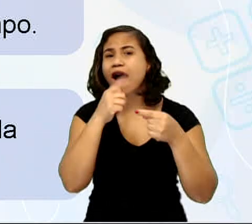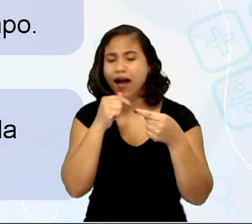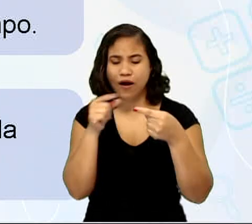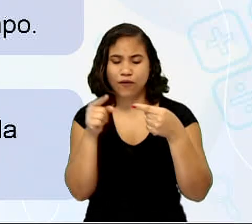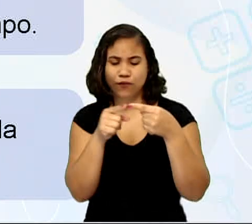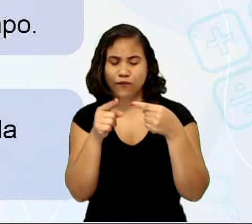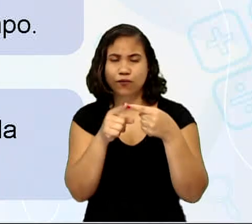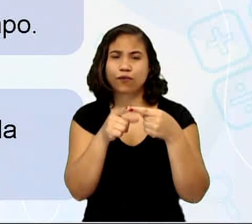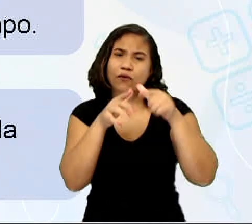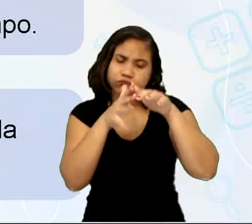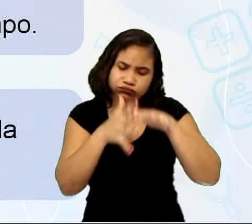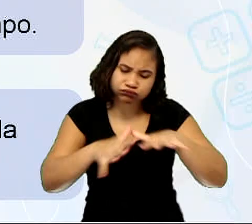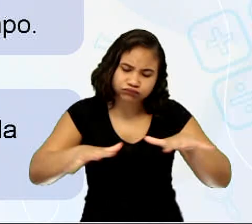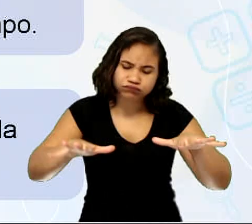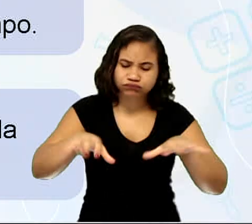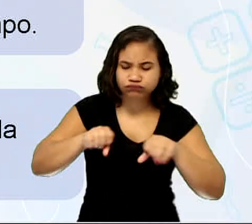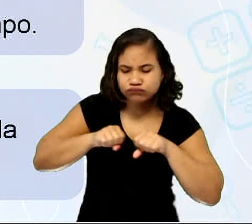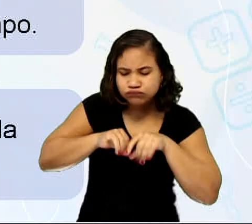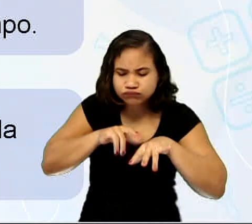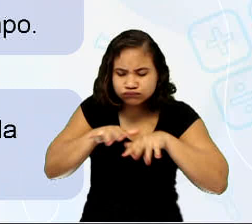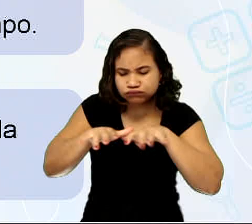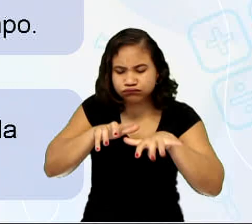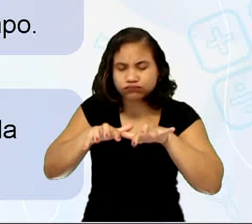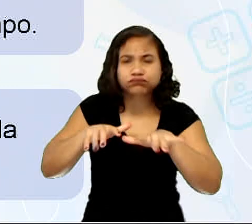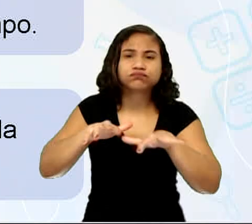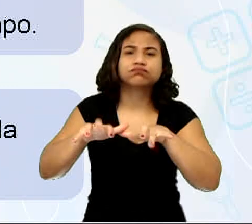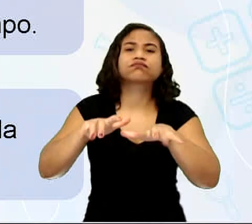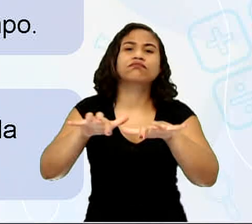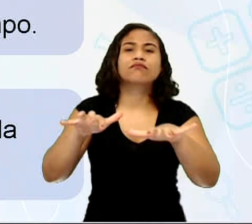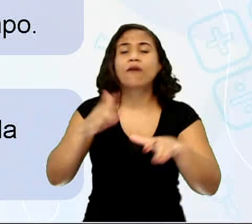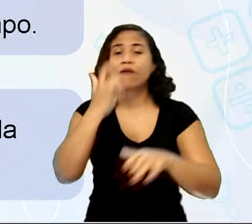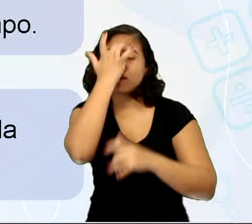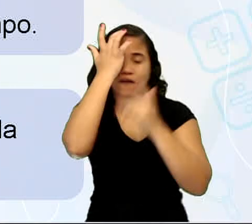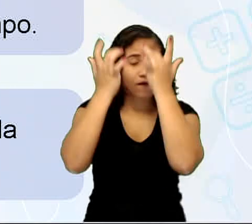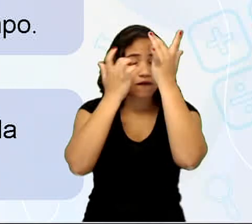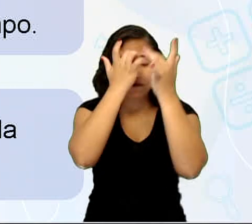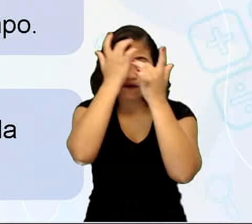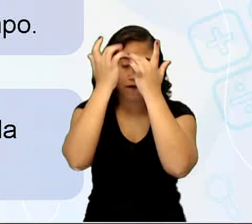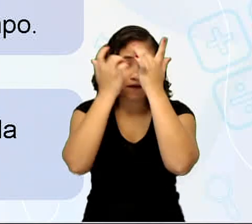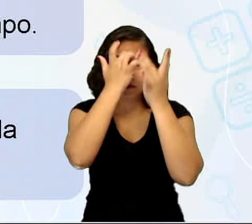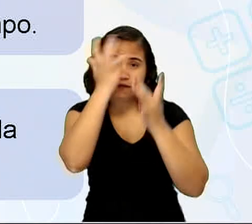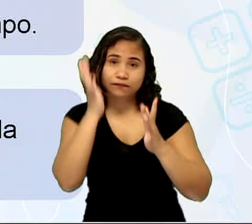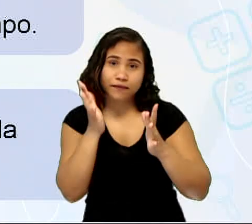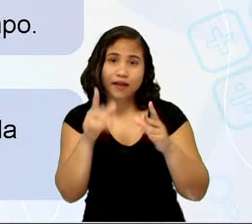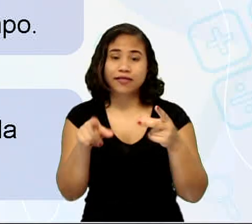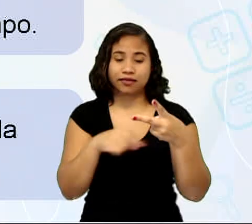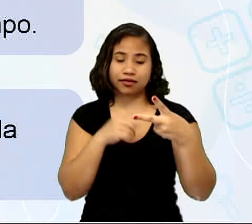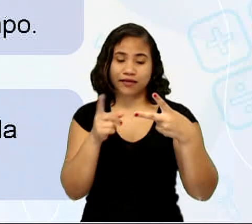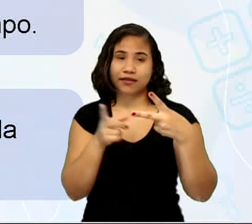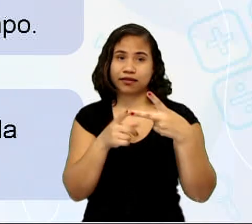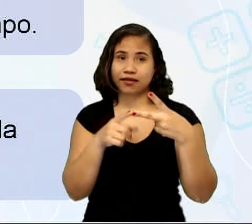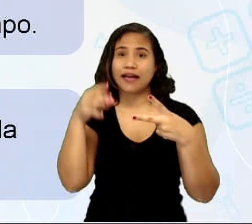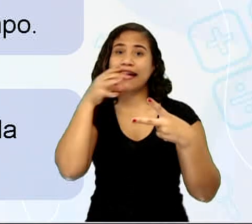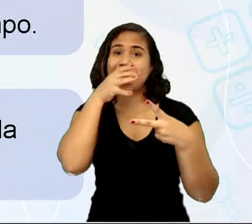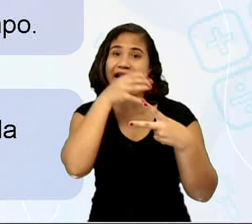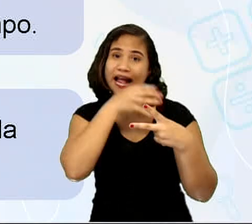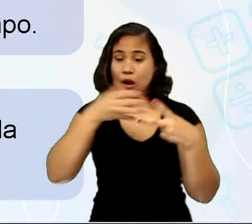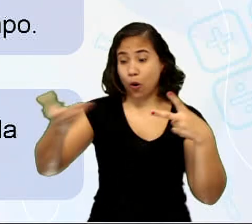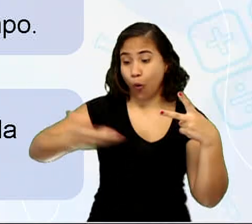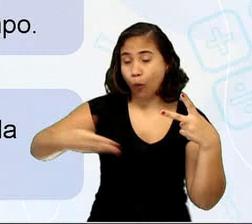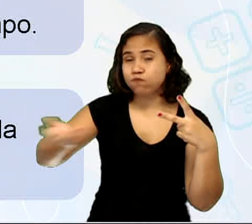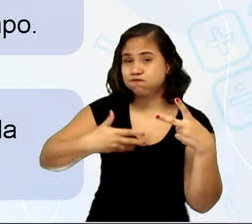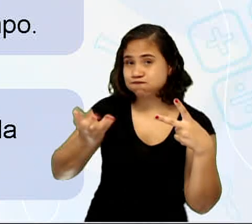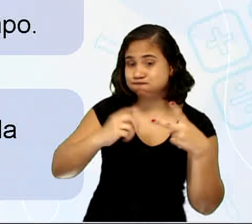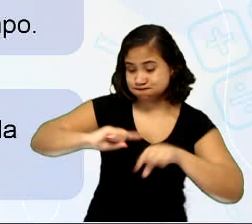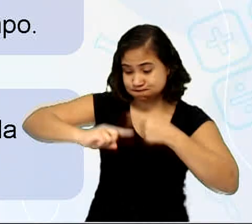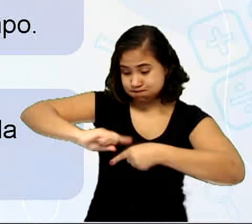micro-organismos conseguem se movimentar com mais facilidade. O calor acelera esse processo,